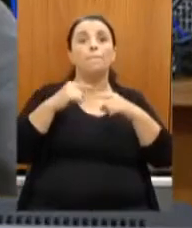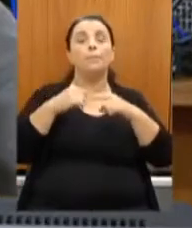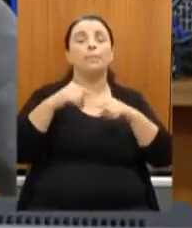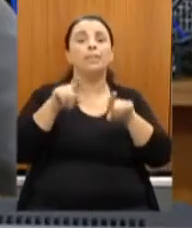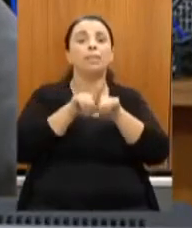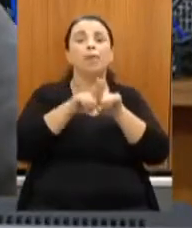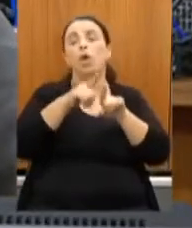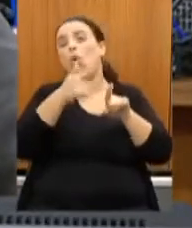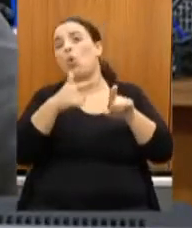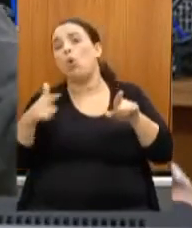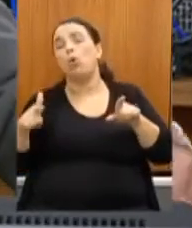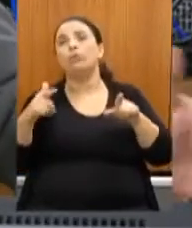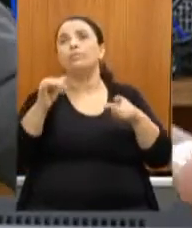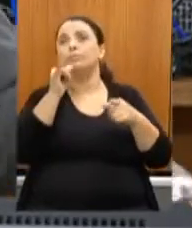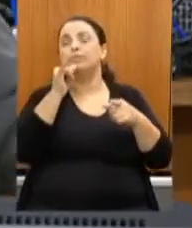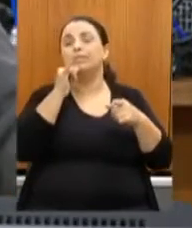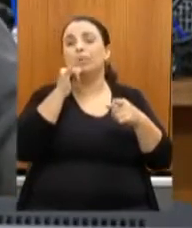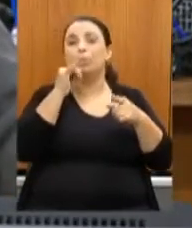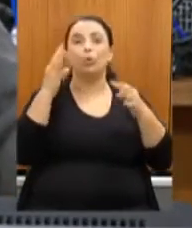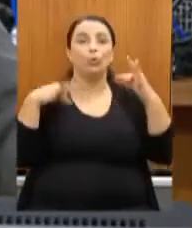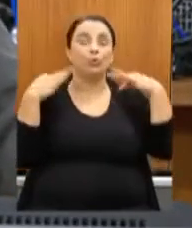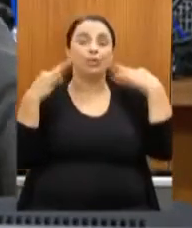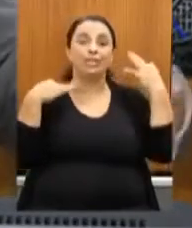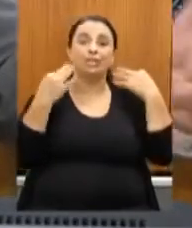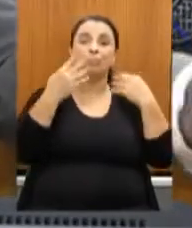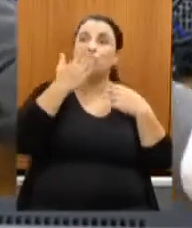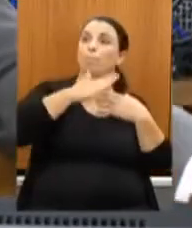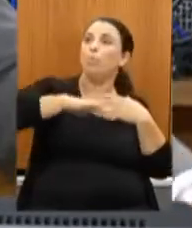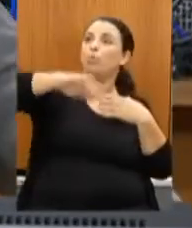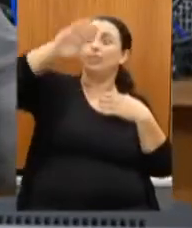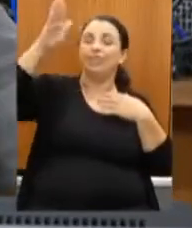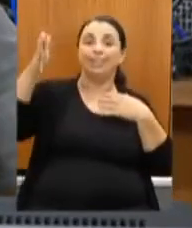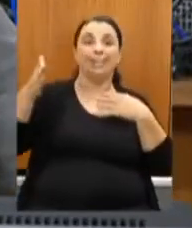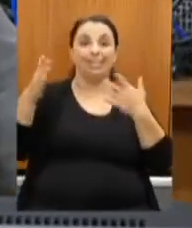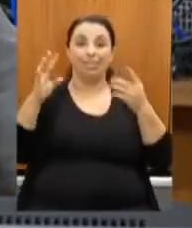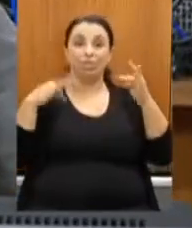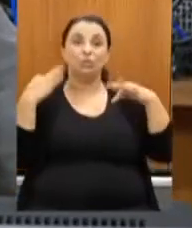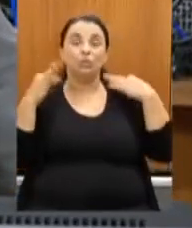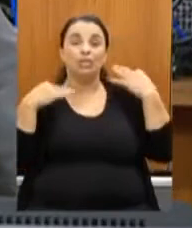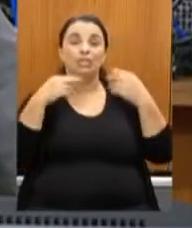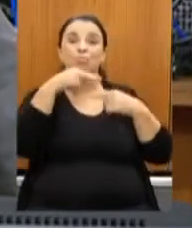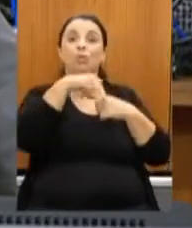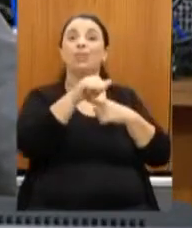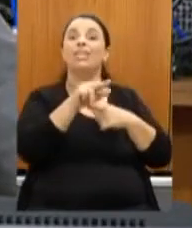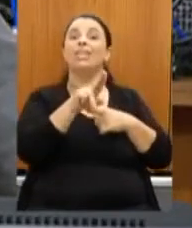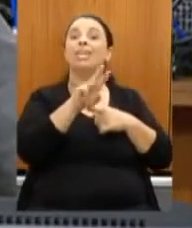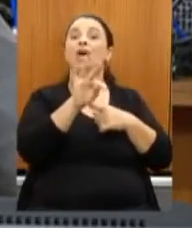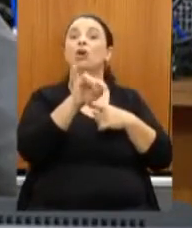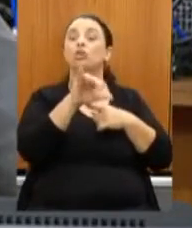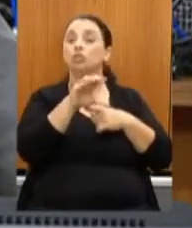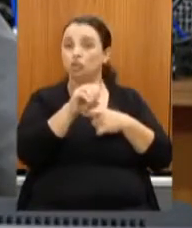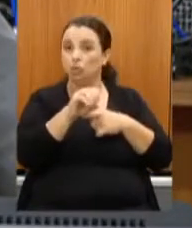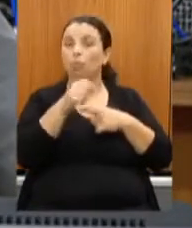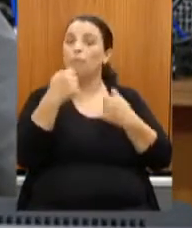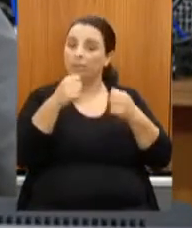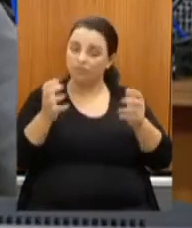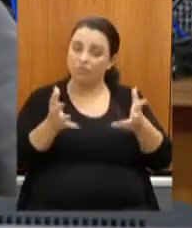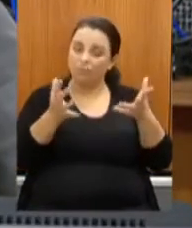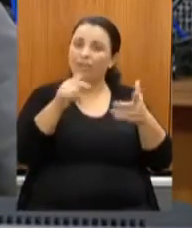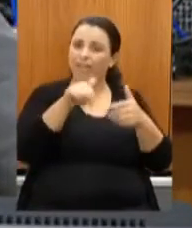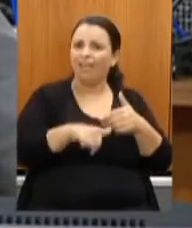questão do turismo de montanha, do turismo náutico que a gente precisa fomentar aqui no nosso estado,